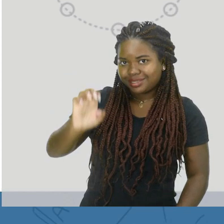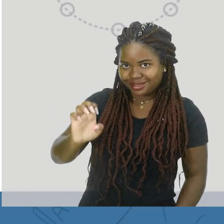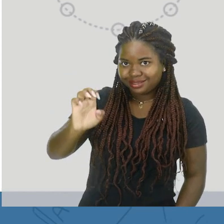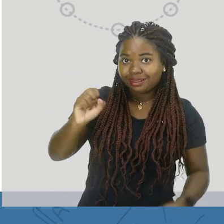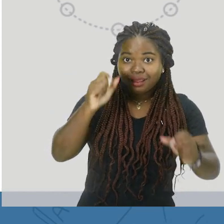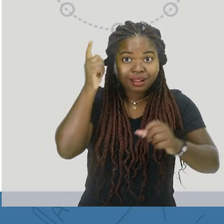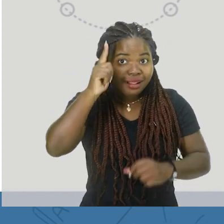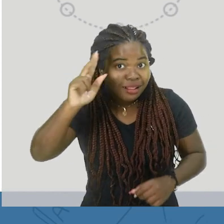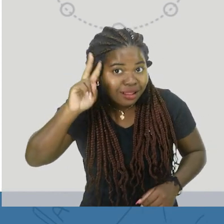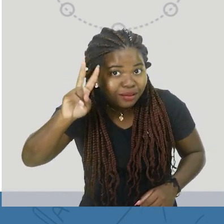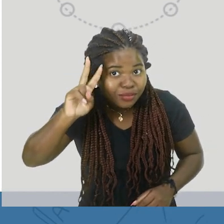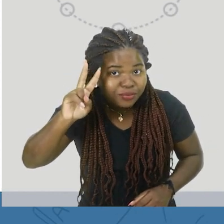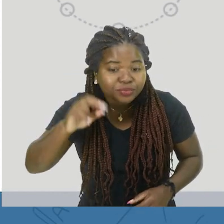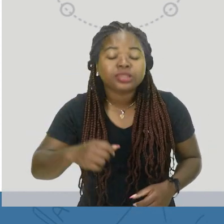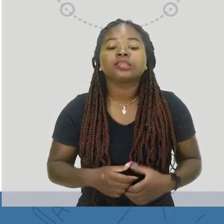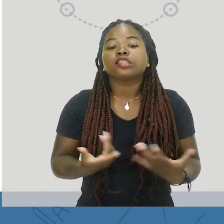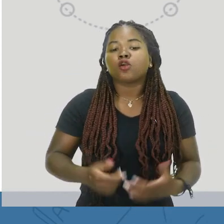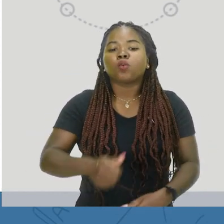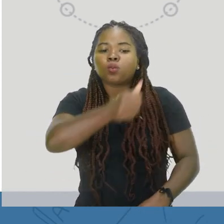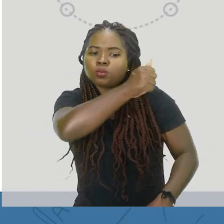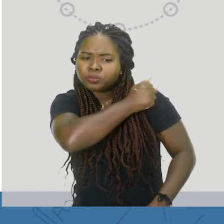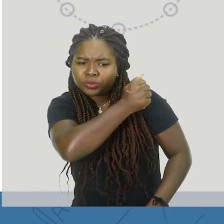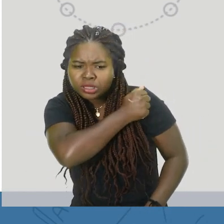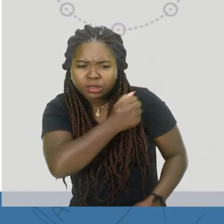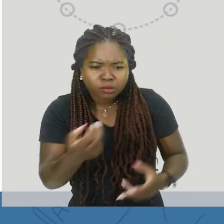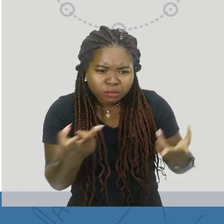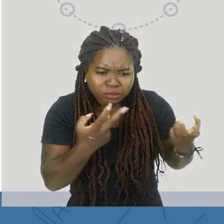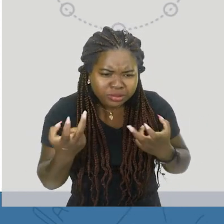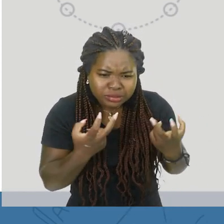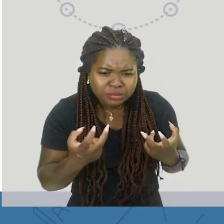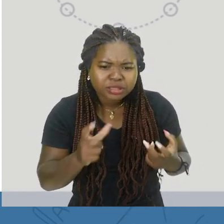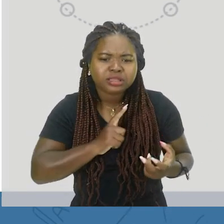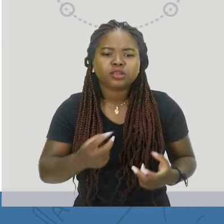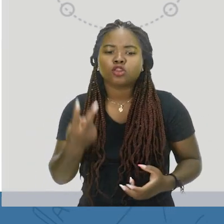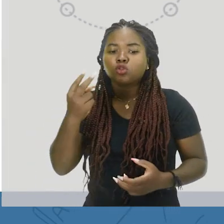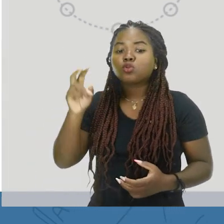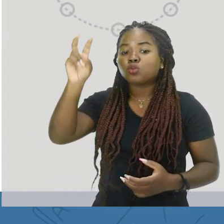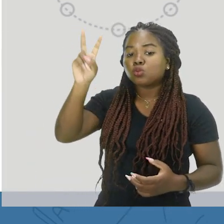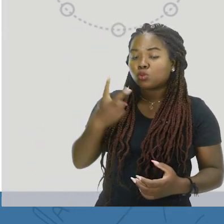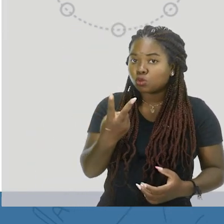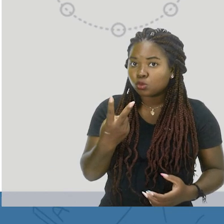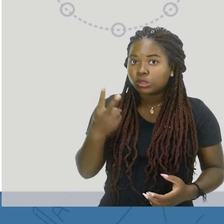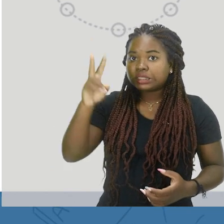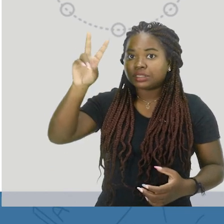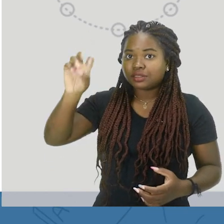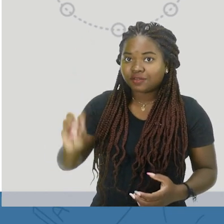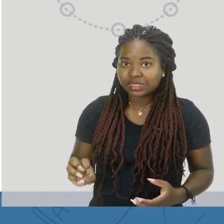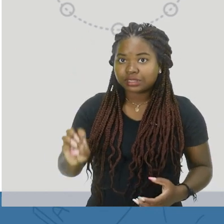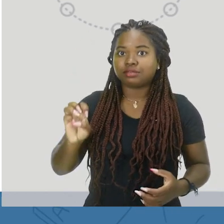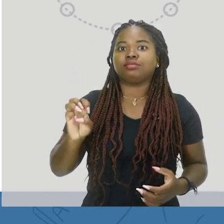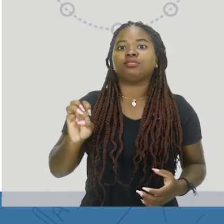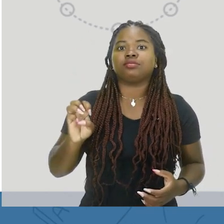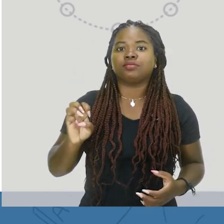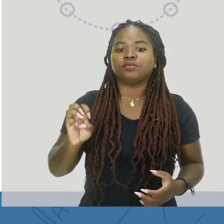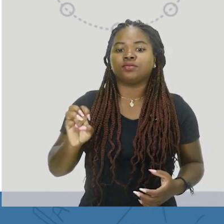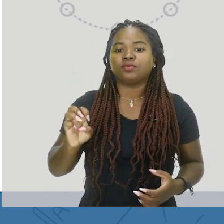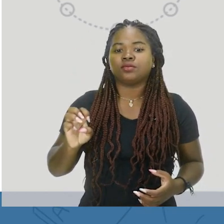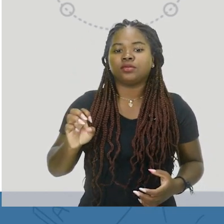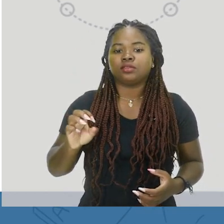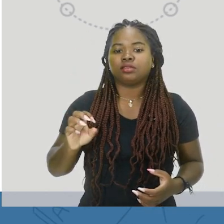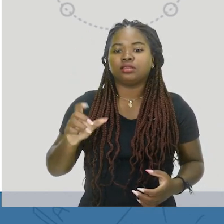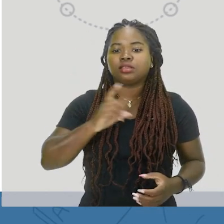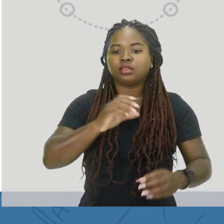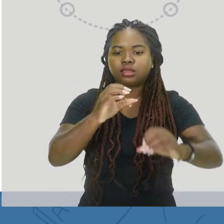duas vezes a cada volta completa da Lua em torno da Terra. Apesar de a figura levar a essa